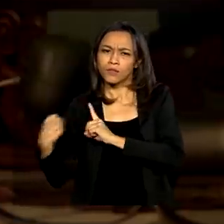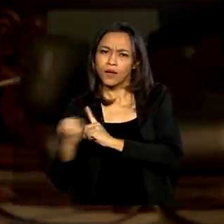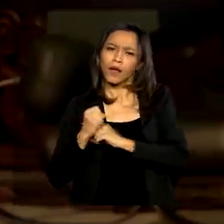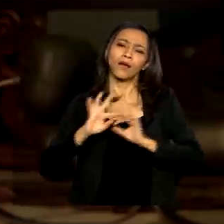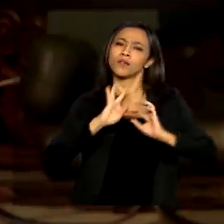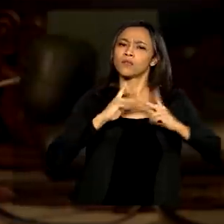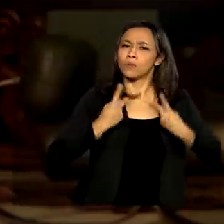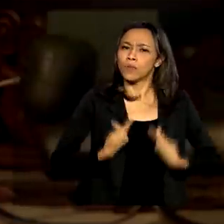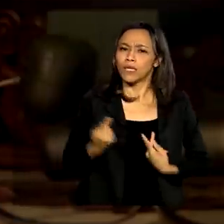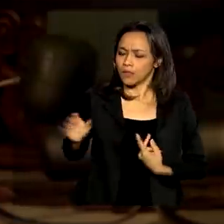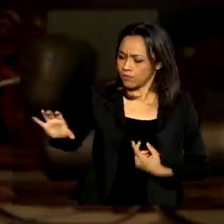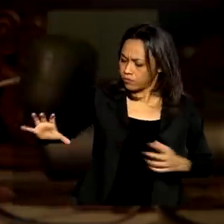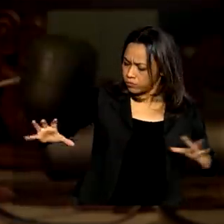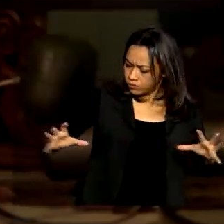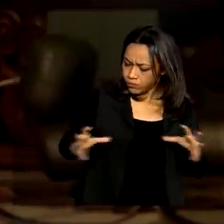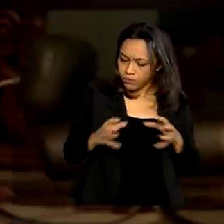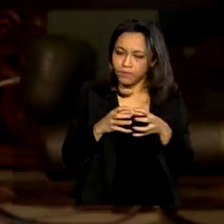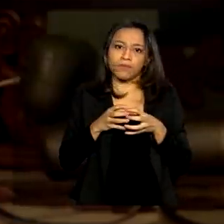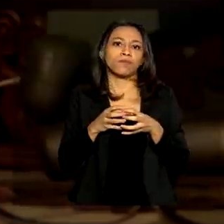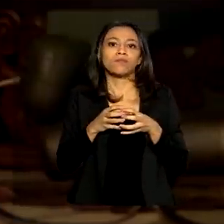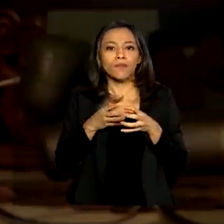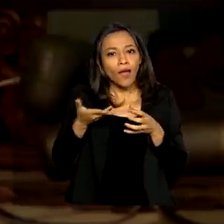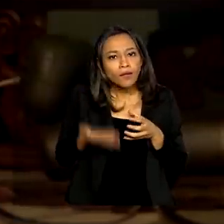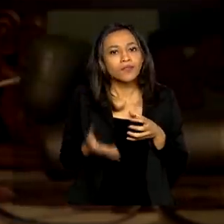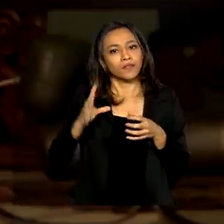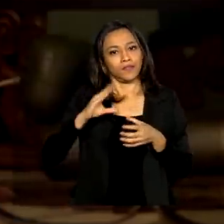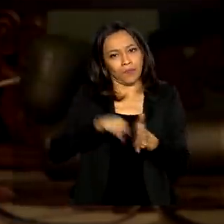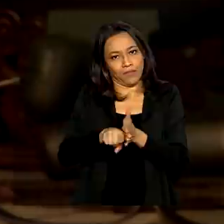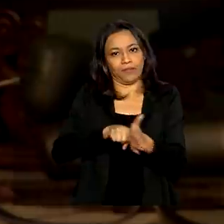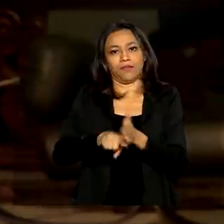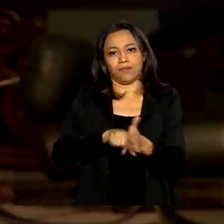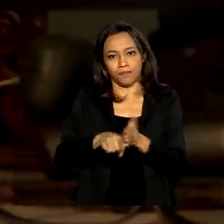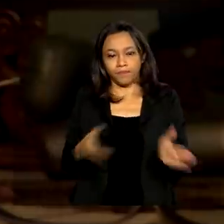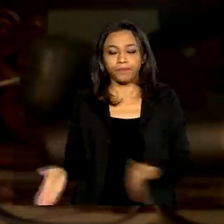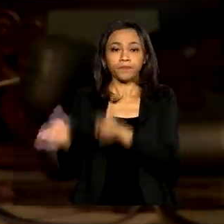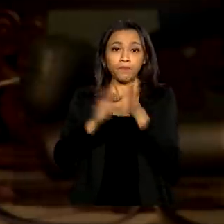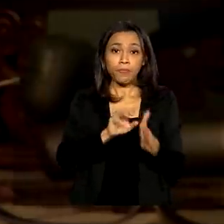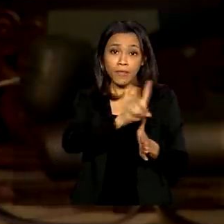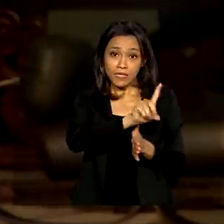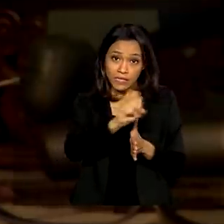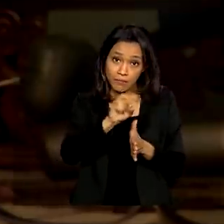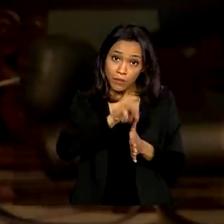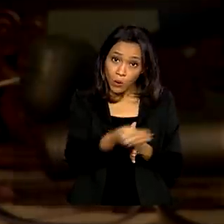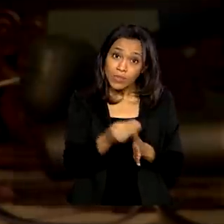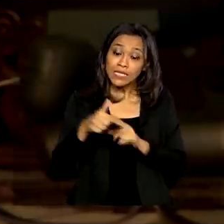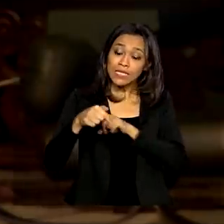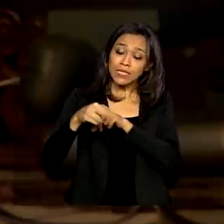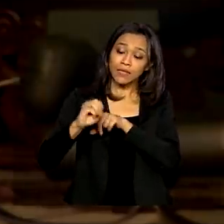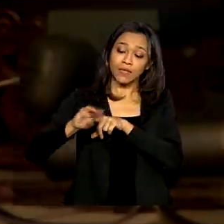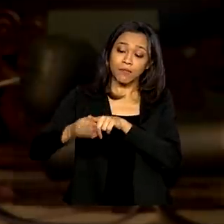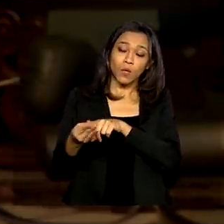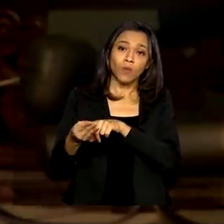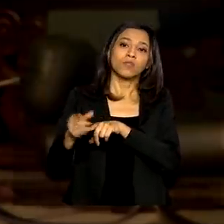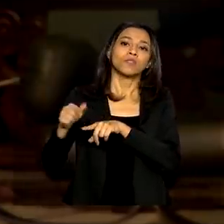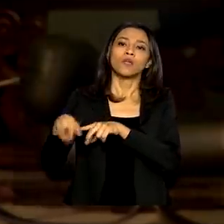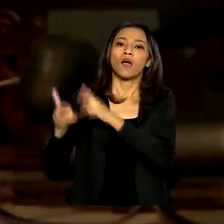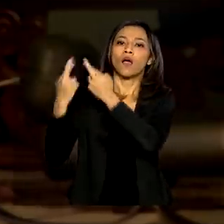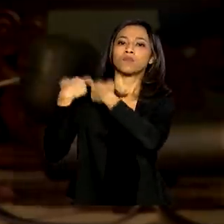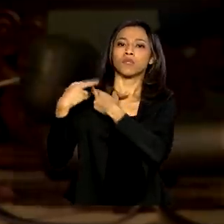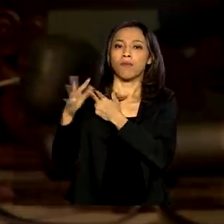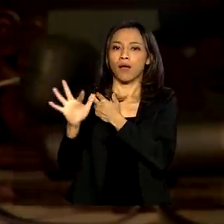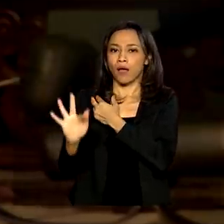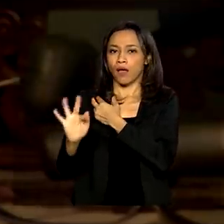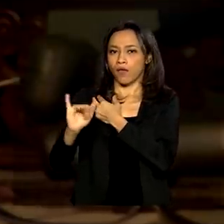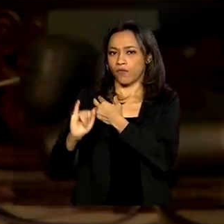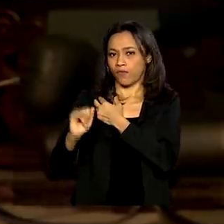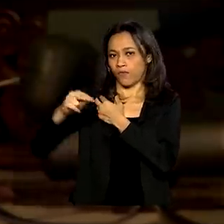humanidades, então, tudo isso é um conjunto. A gente tem investido dessa forma. Dos 100 milhões, 70 milhões, nós investimos através da FINEP, também, em